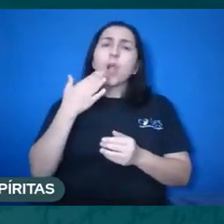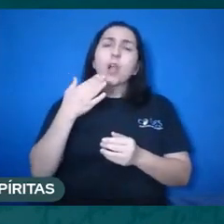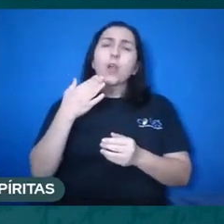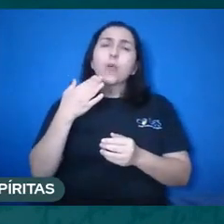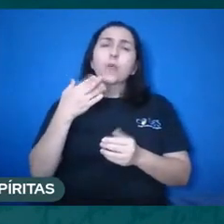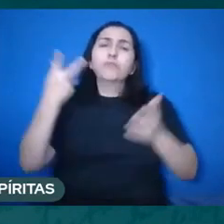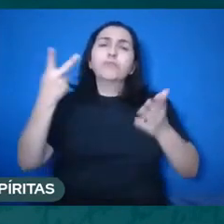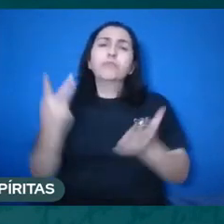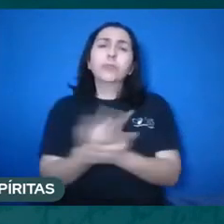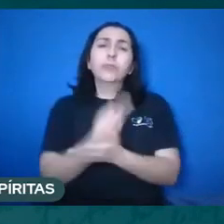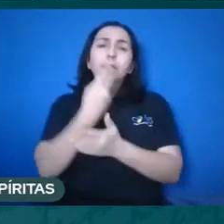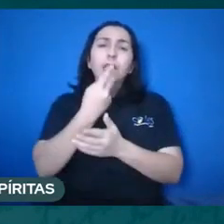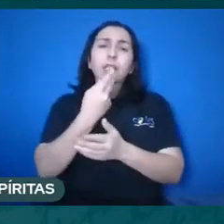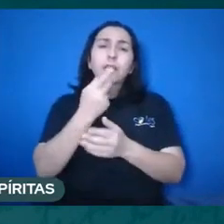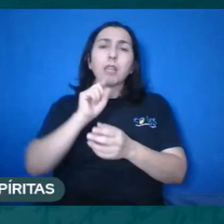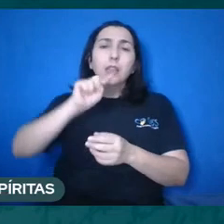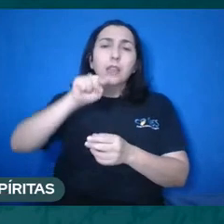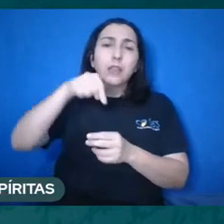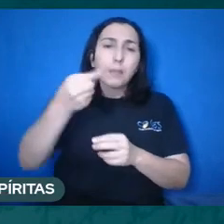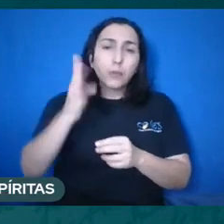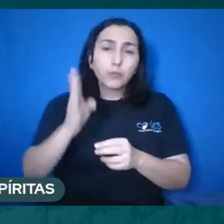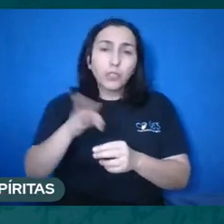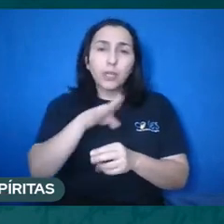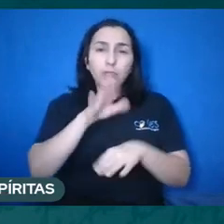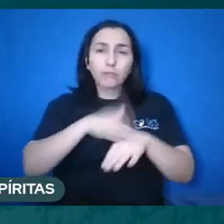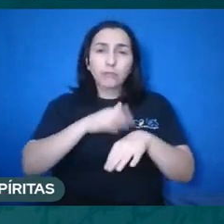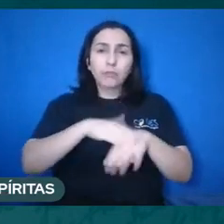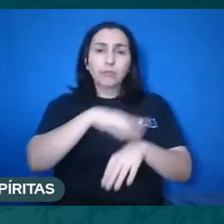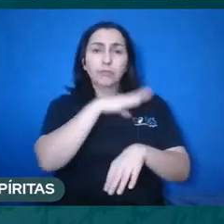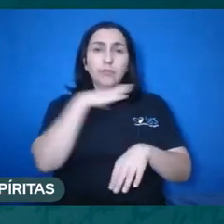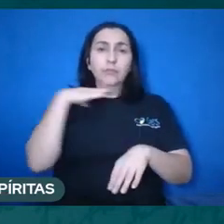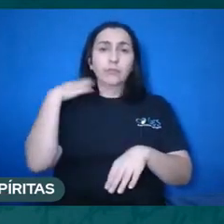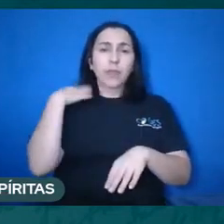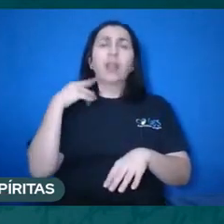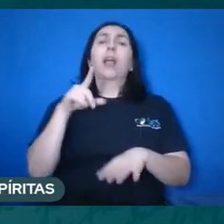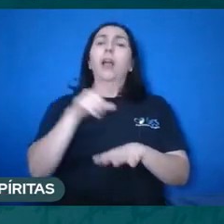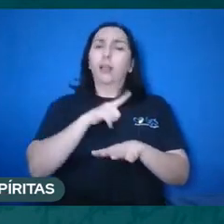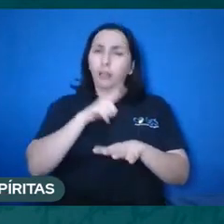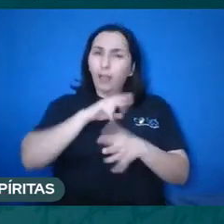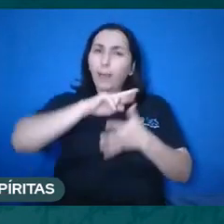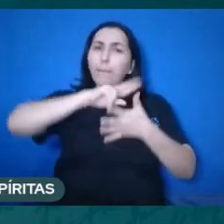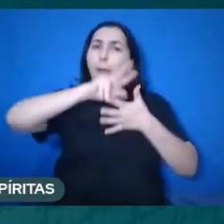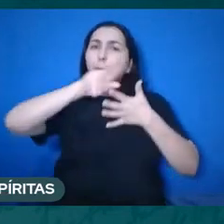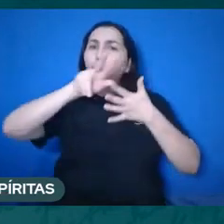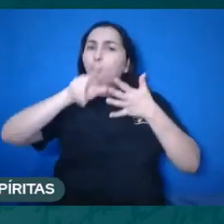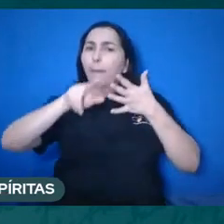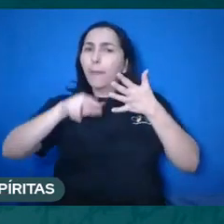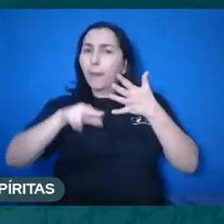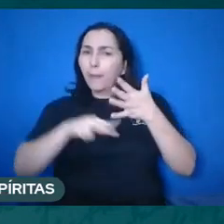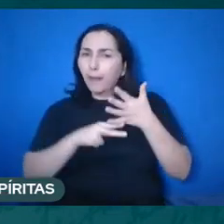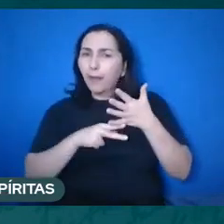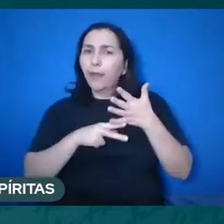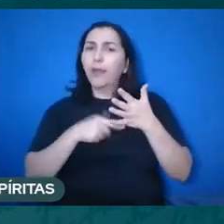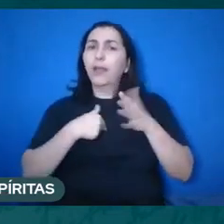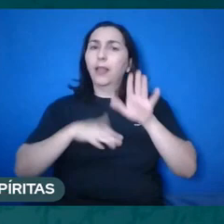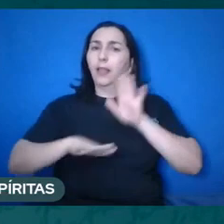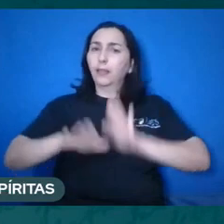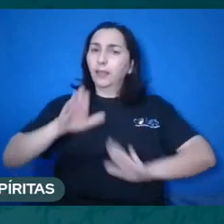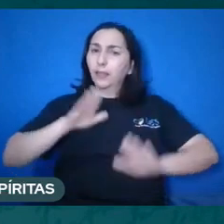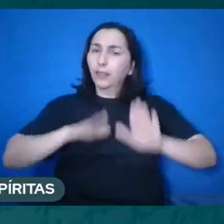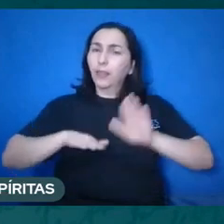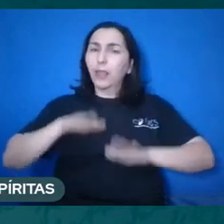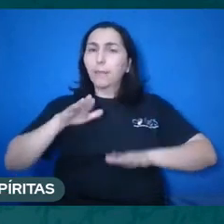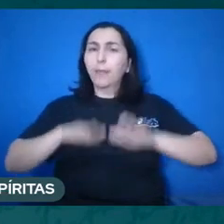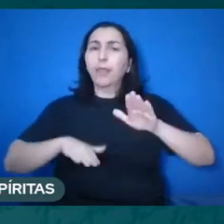suicídio, e eles respondem que as consequências do suicídio são várias, porque sempre dependem das circunstâncias